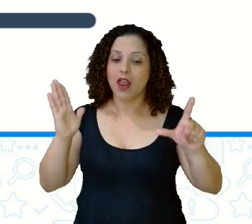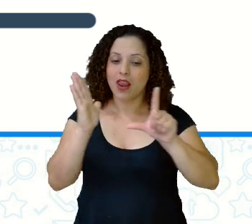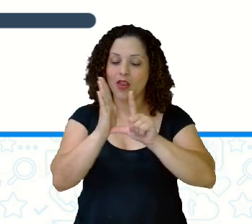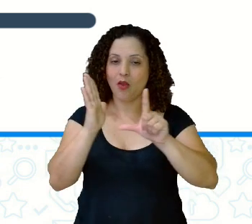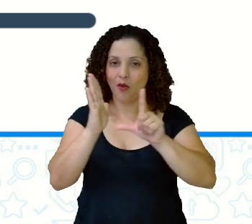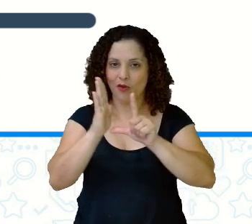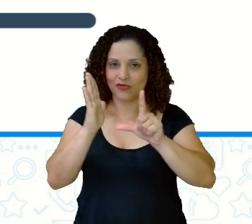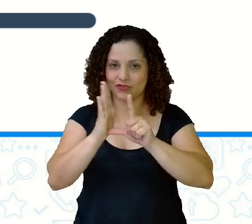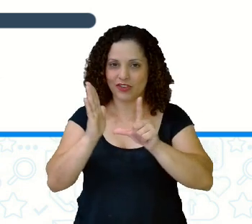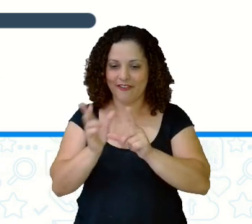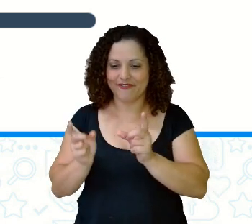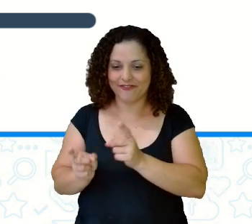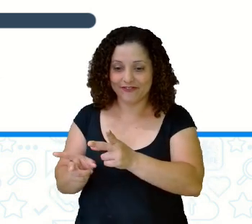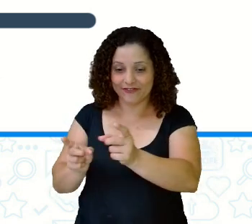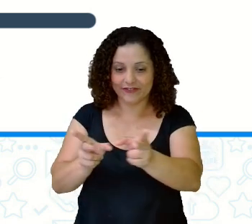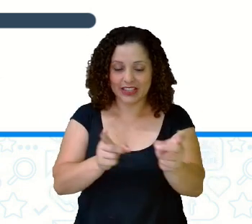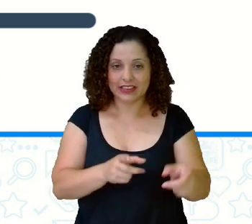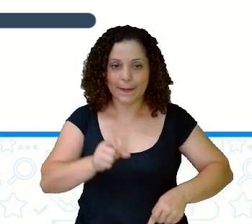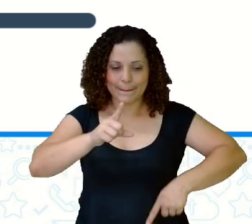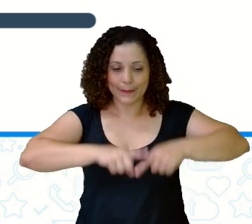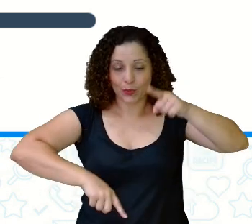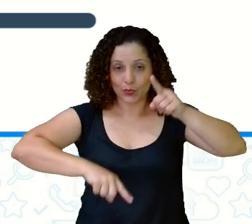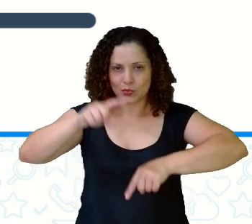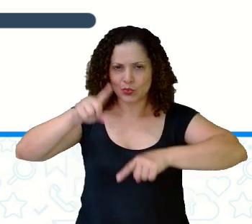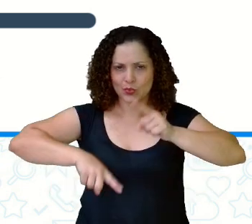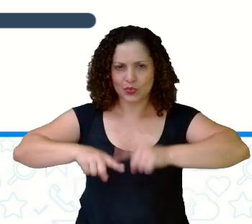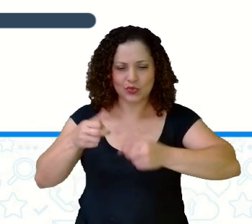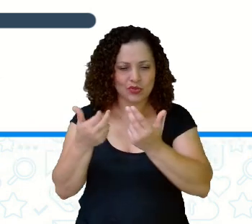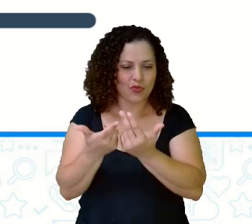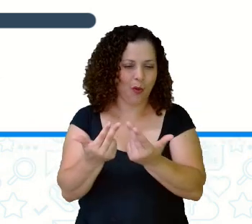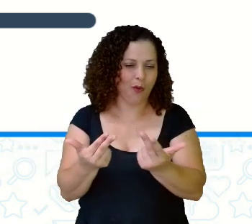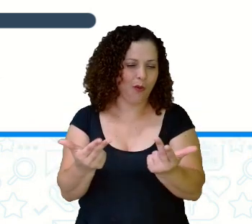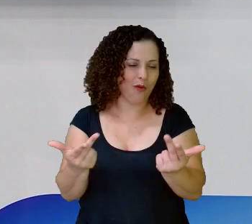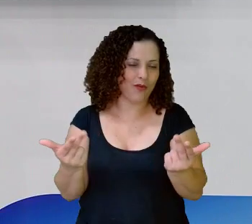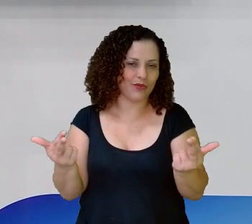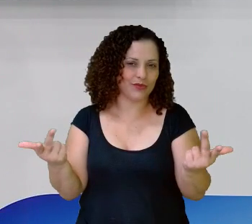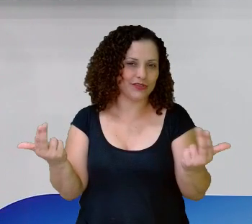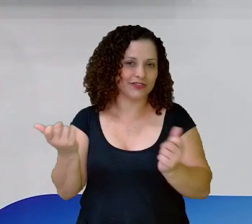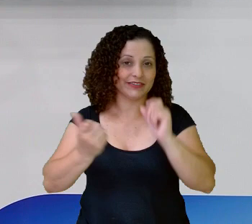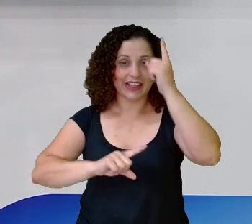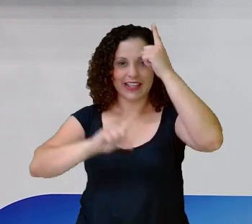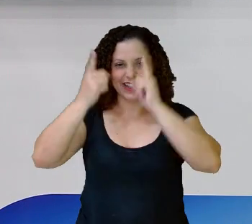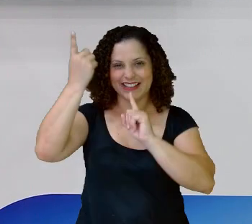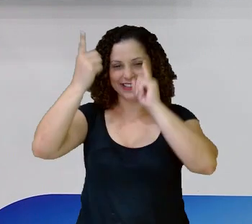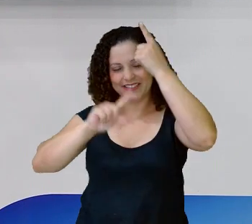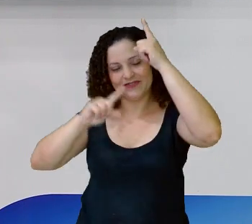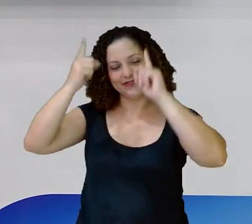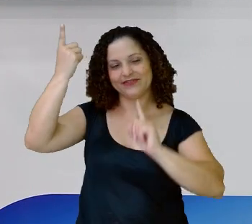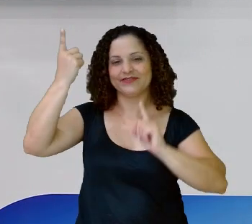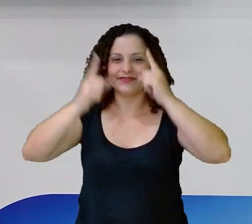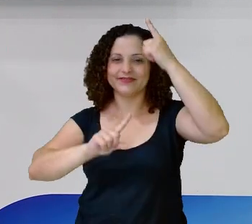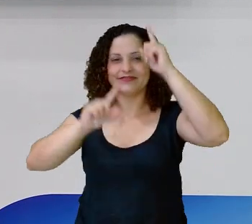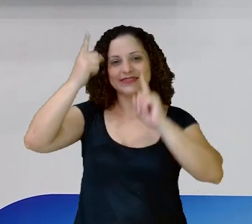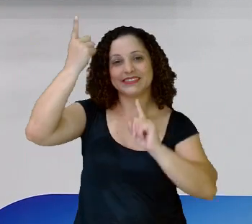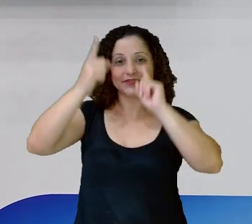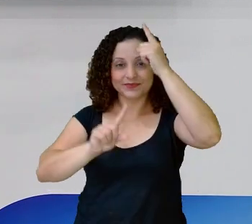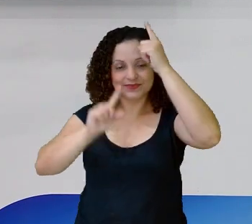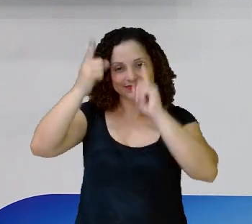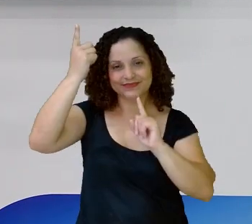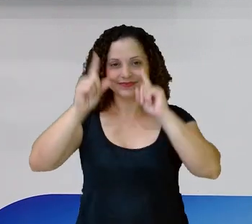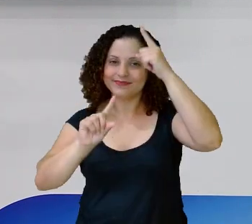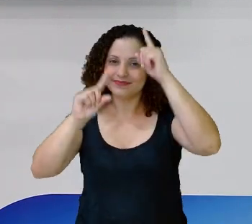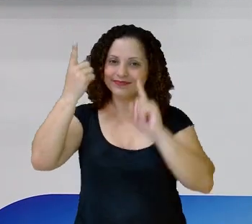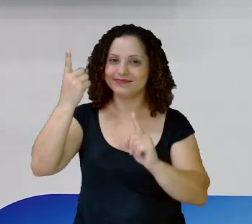Adereços Vocês sabem Que tem aí Várias lojas No carro Quando está chegando Aí Abriu